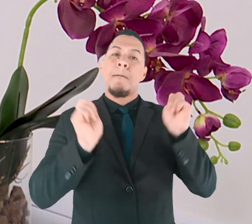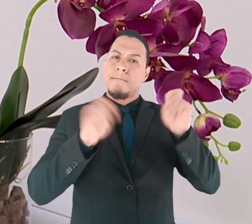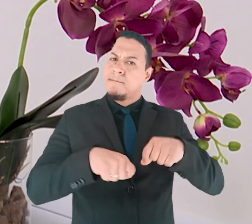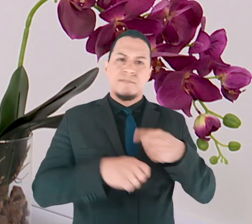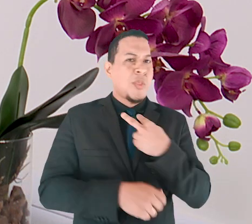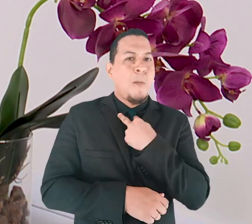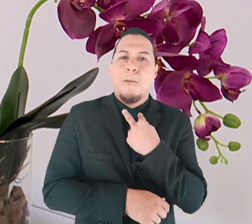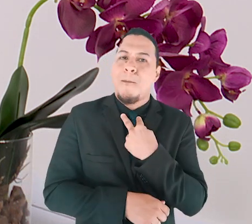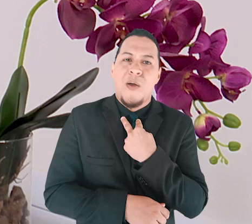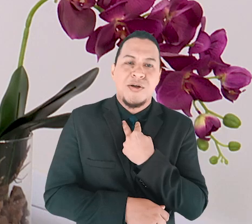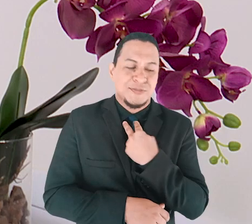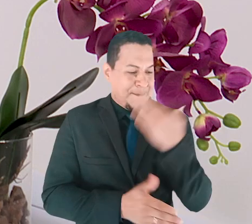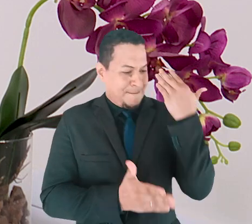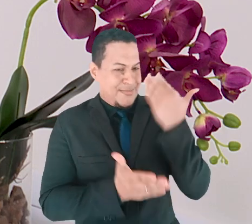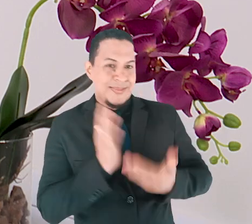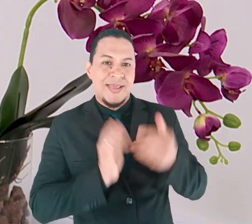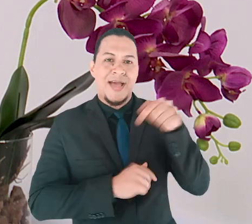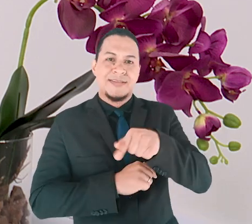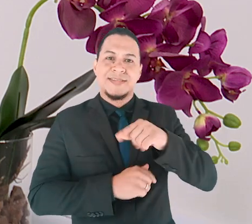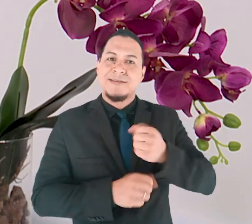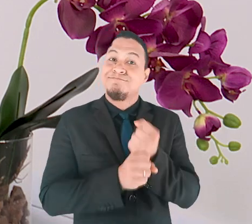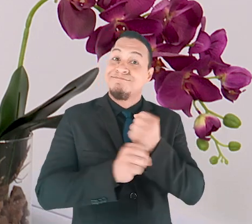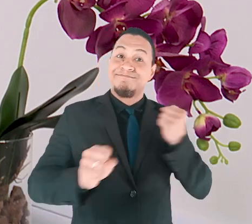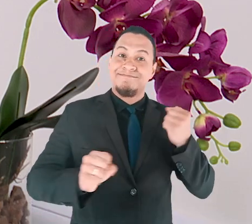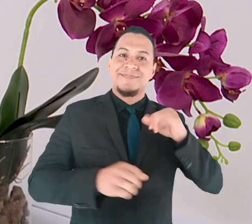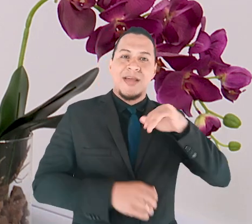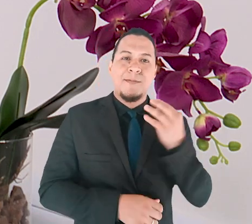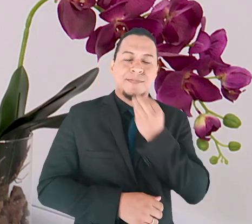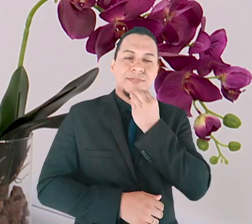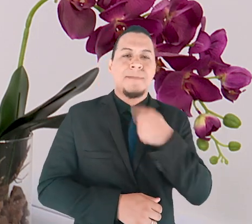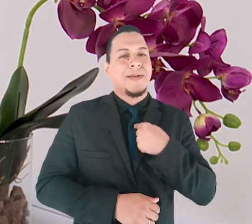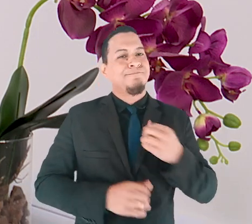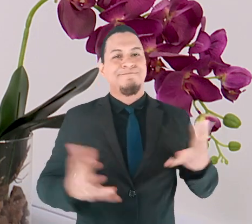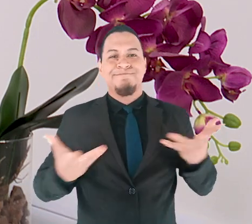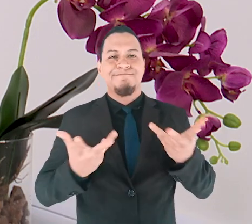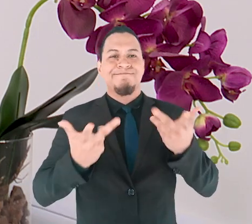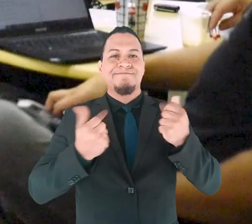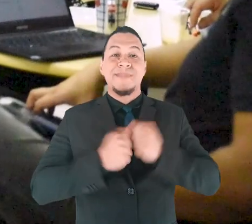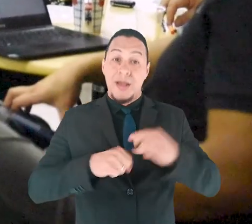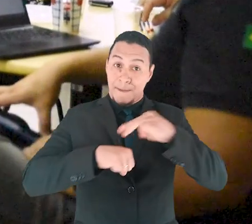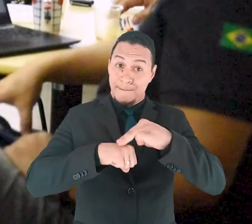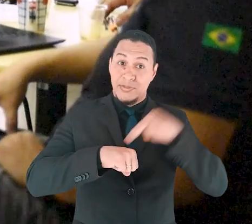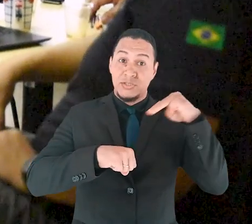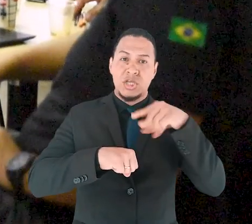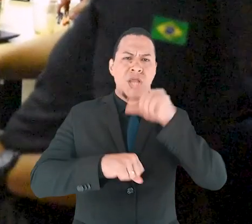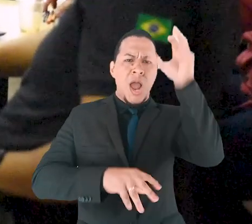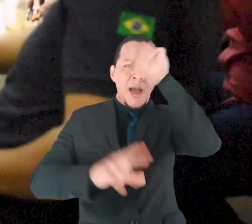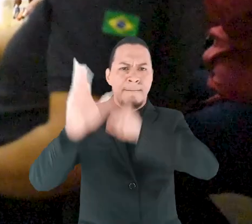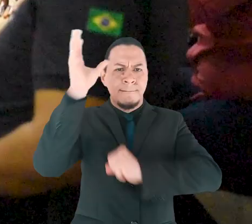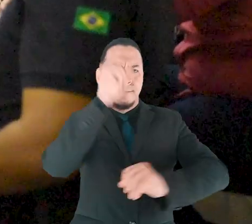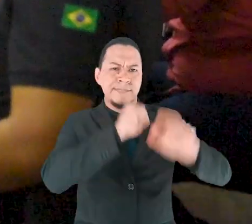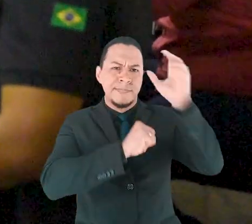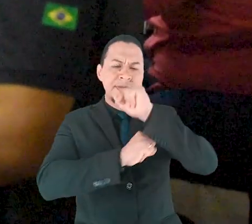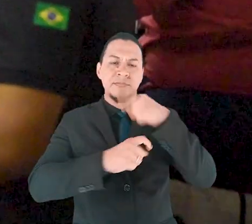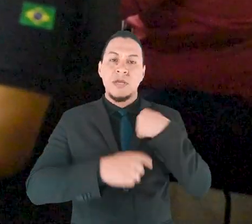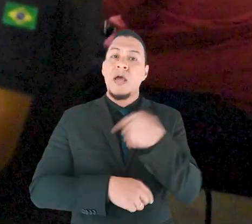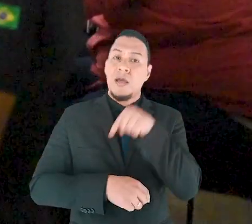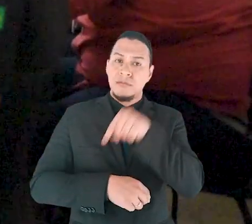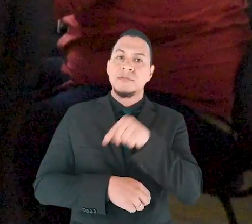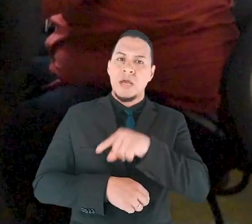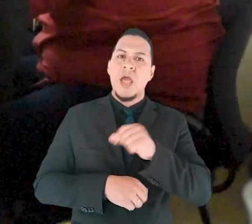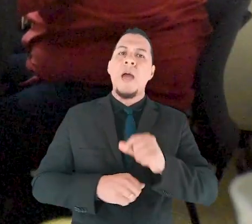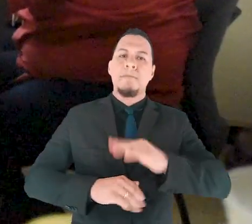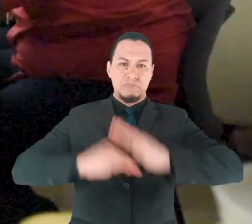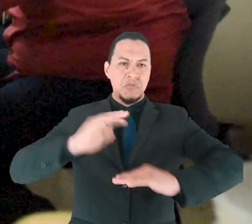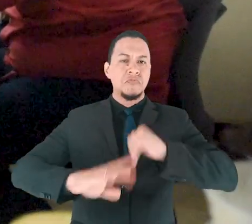não posso perder. E está sendo maravilhoso. O mestrado que foi oferecido para nós é um mestrado